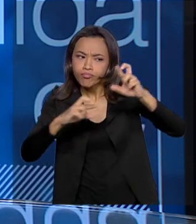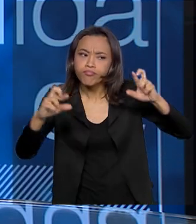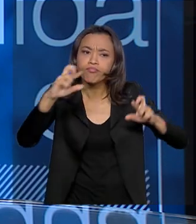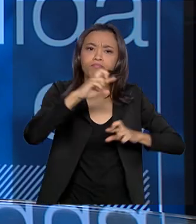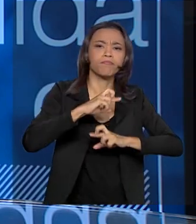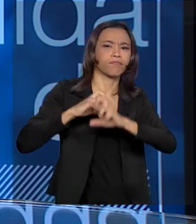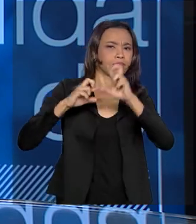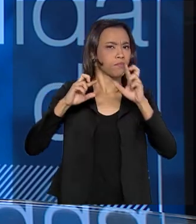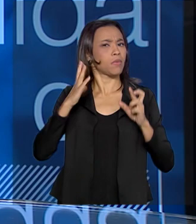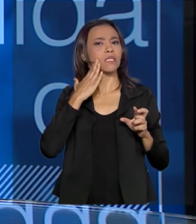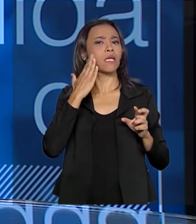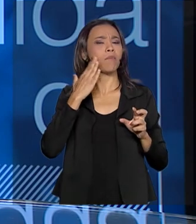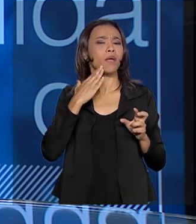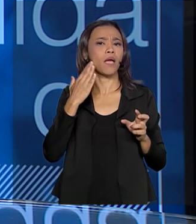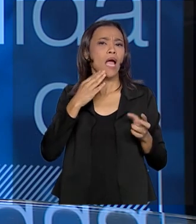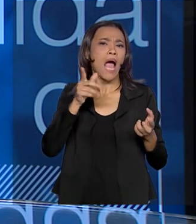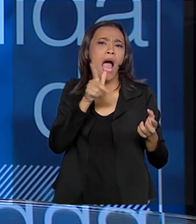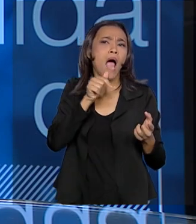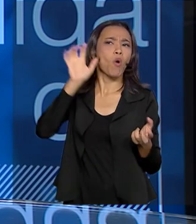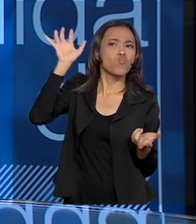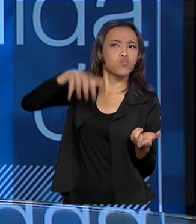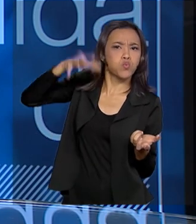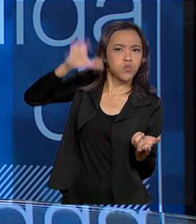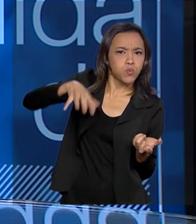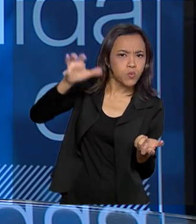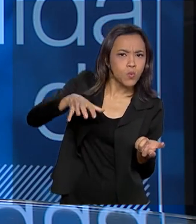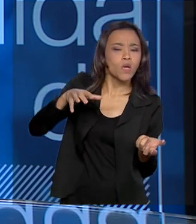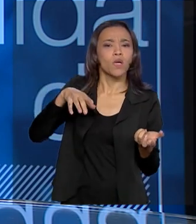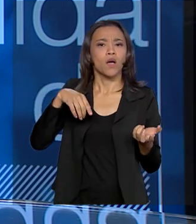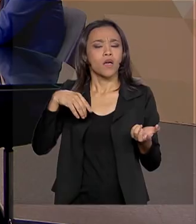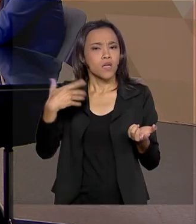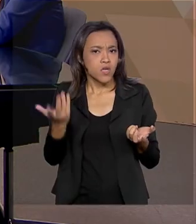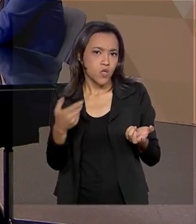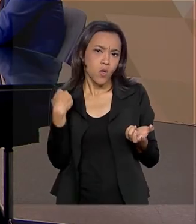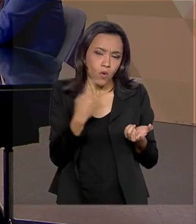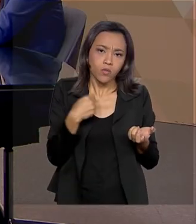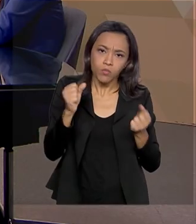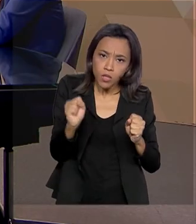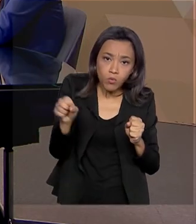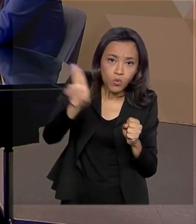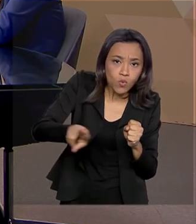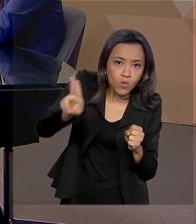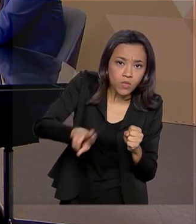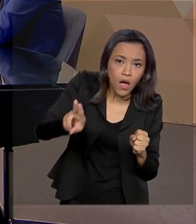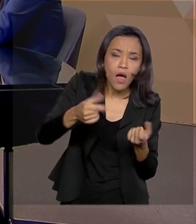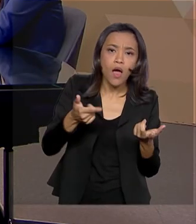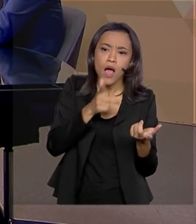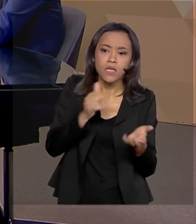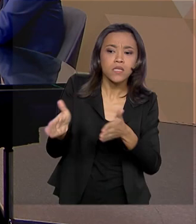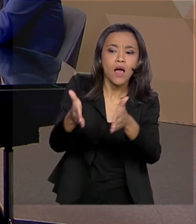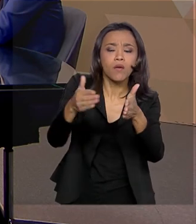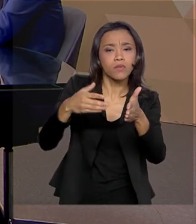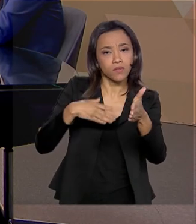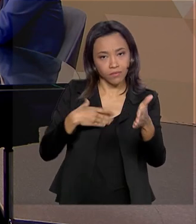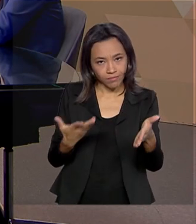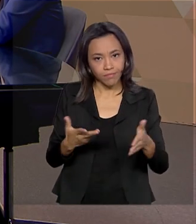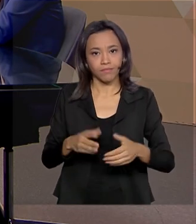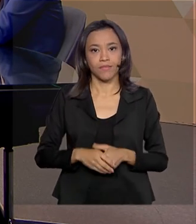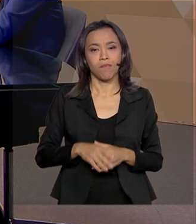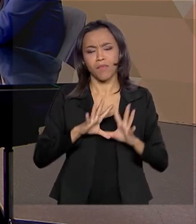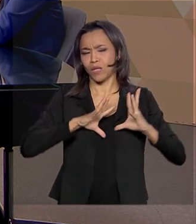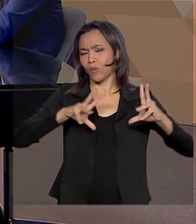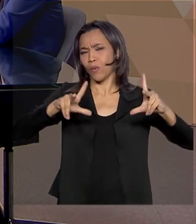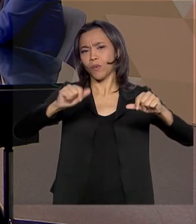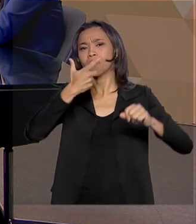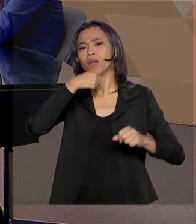exatamente a quantidade de água que nós podemos disponibilizar, fazer um trabalho aí de prevenção para